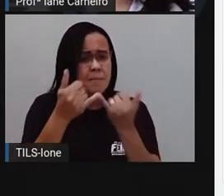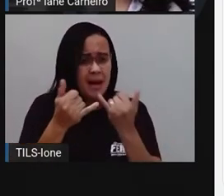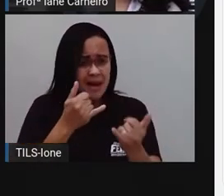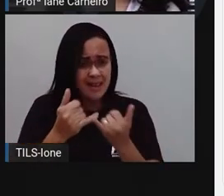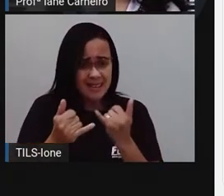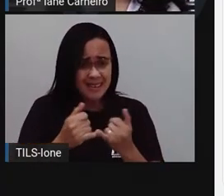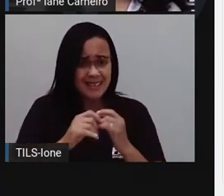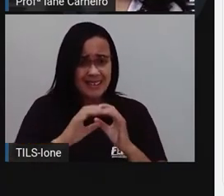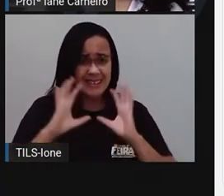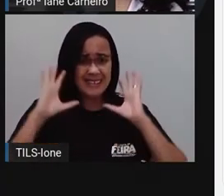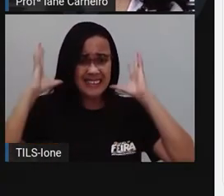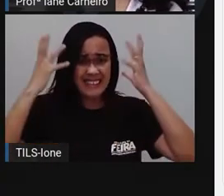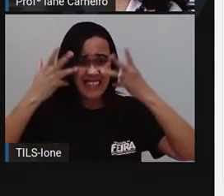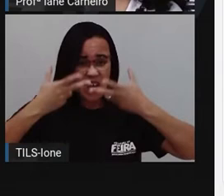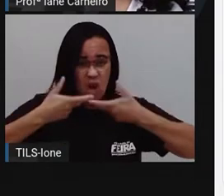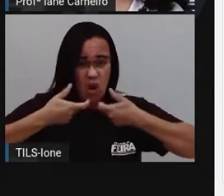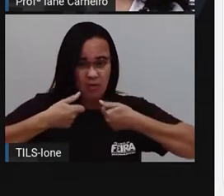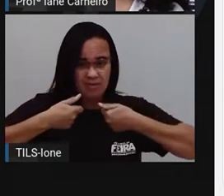de onça.